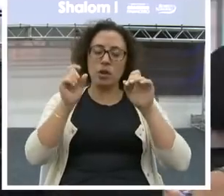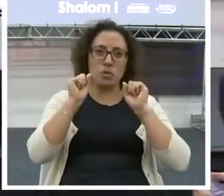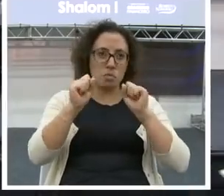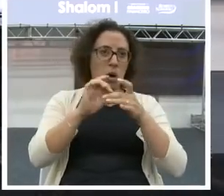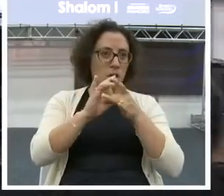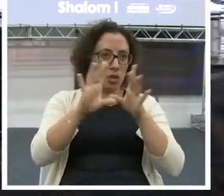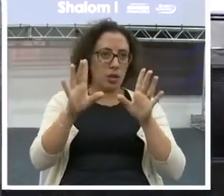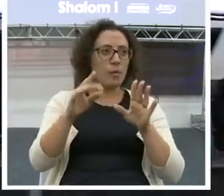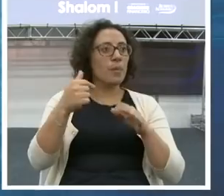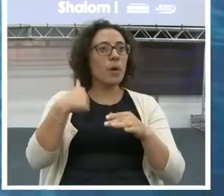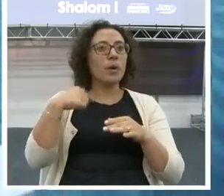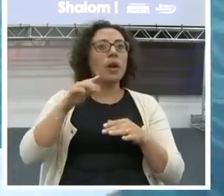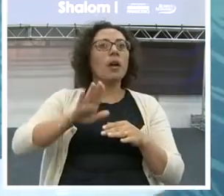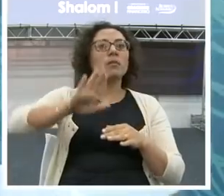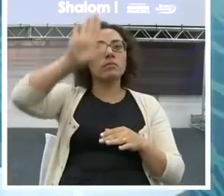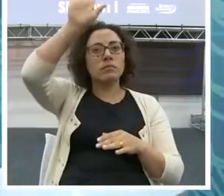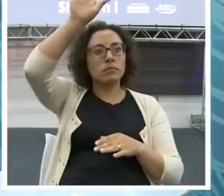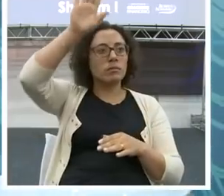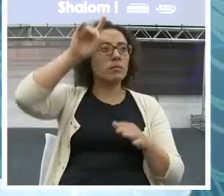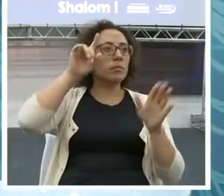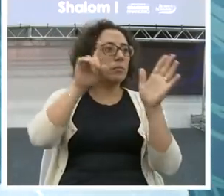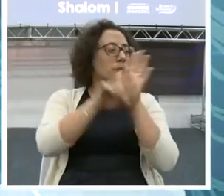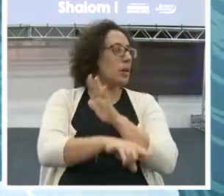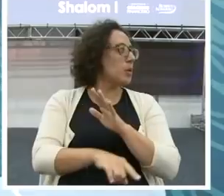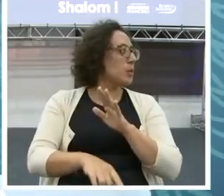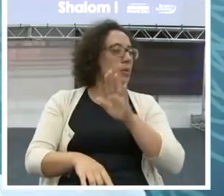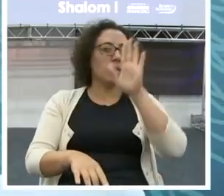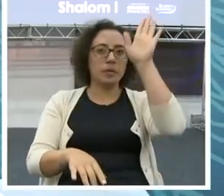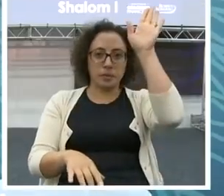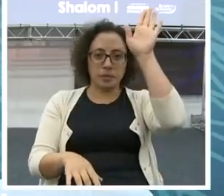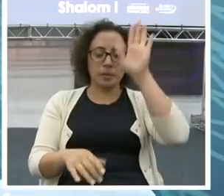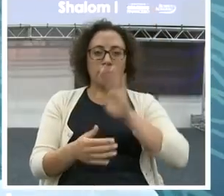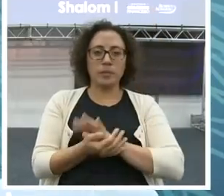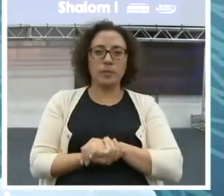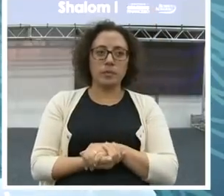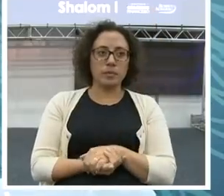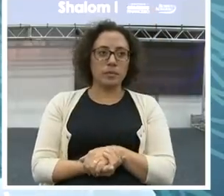quem quer fazer? Está aberto. só levantar a mão, por favor.